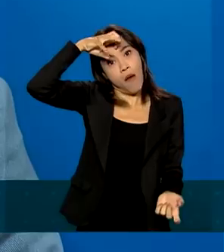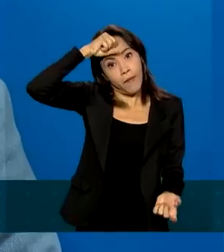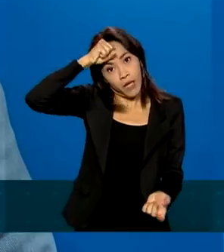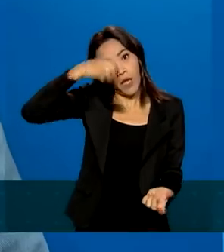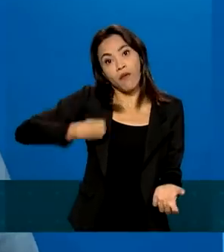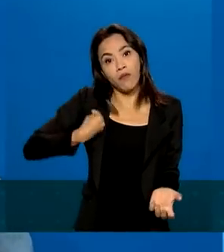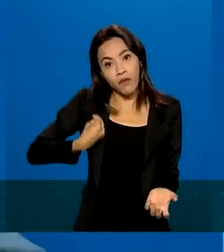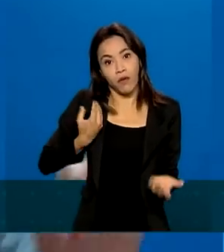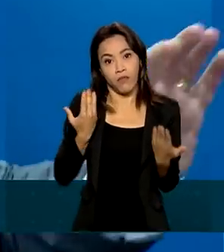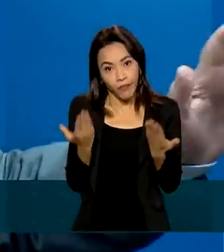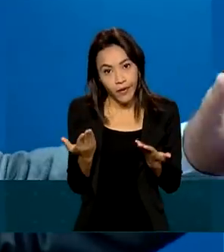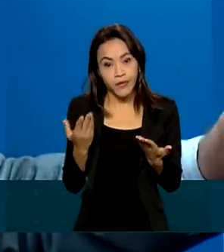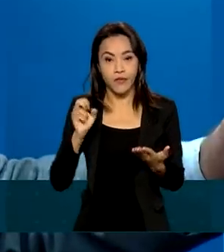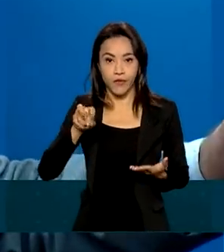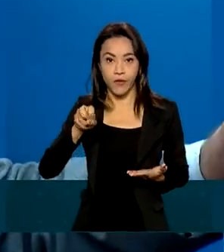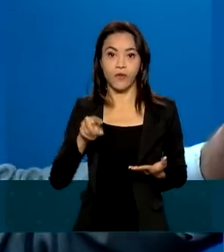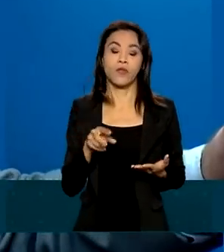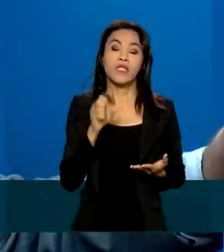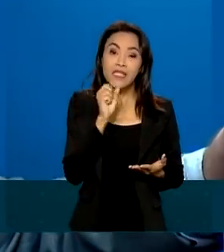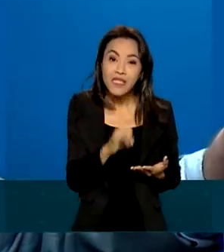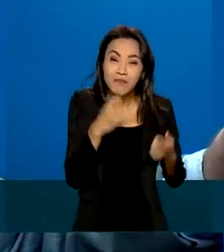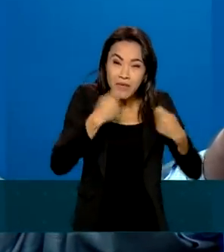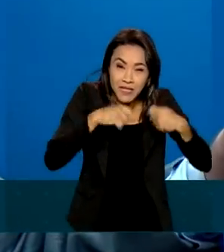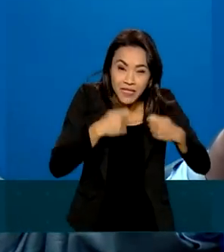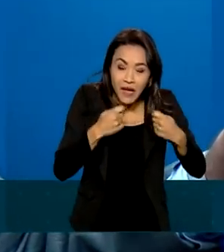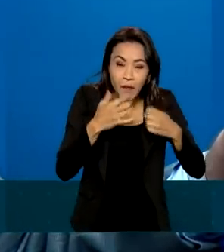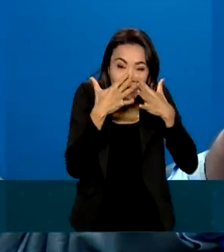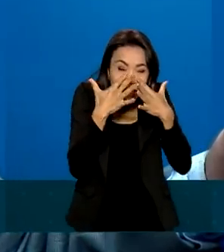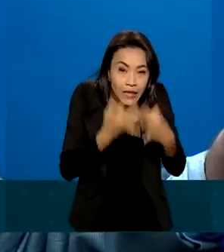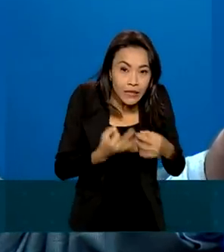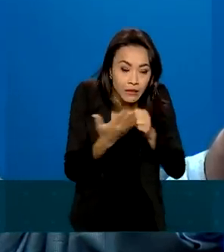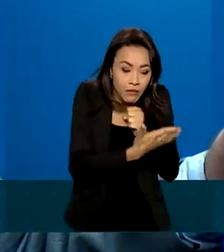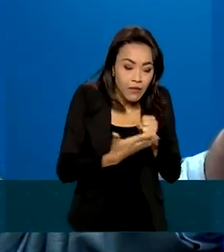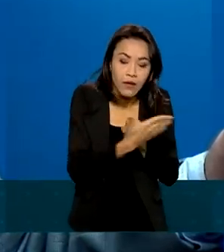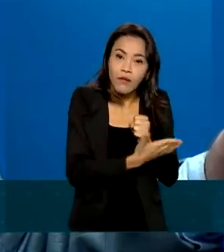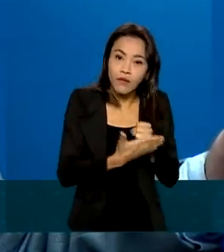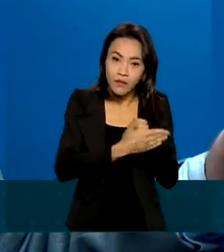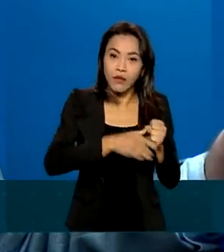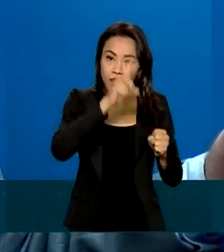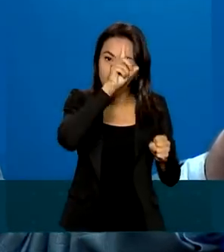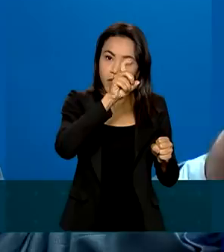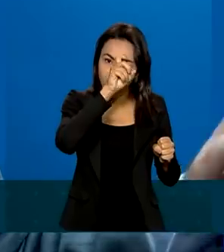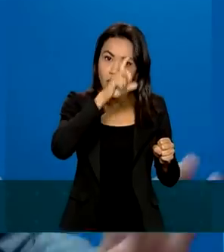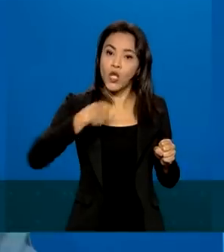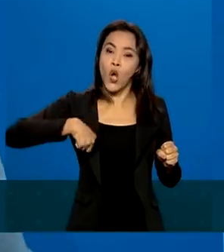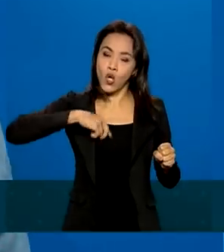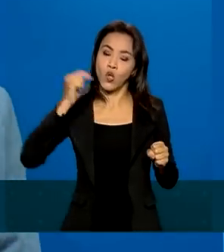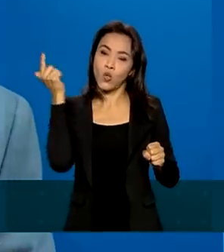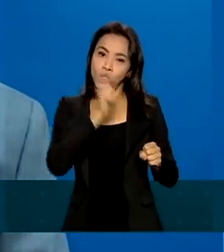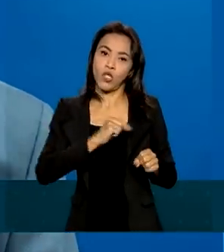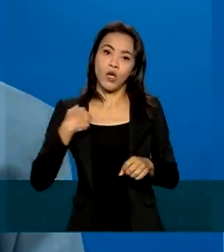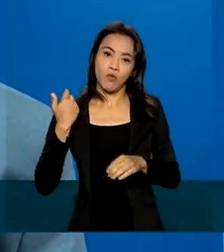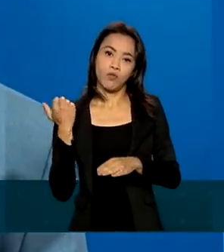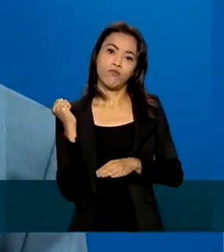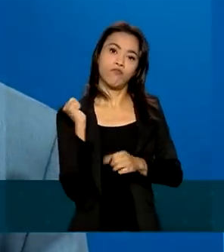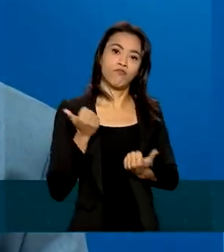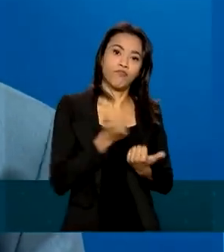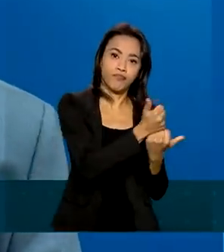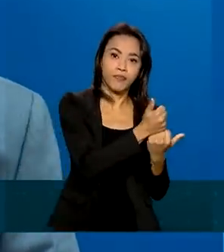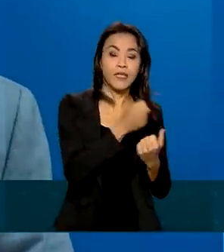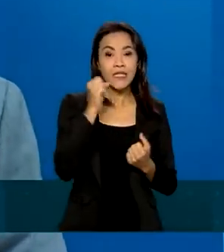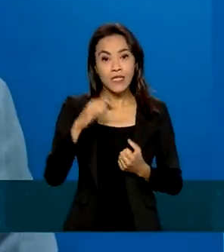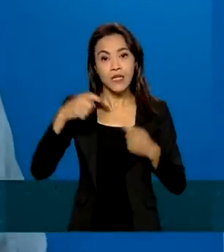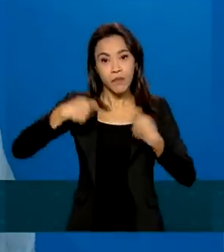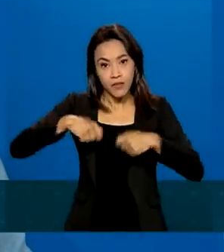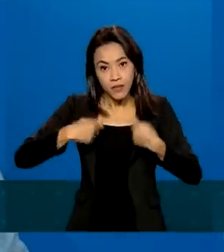Se houver necessidade de atendimento na atenção primária, nós temos condições de atender. Se houver necessidade de leitos